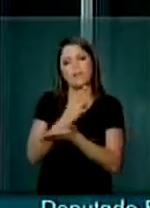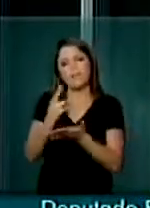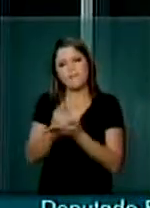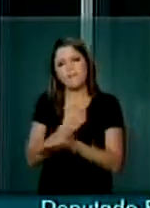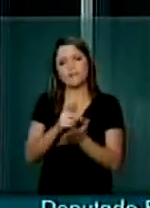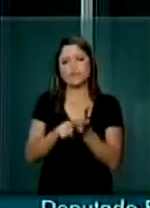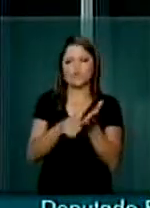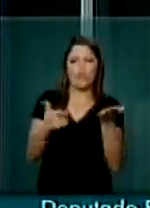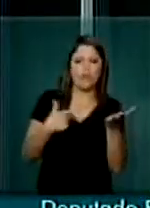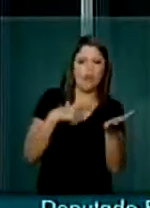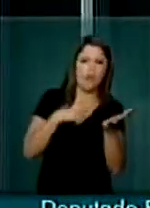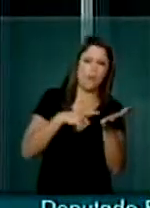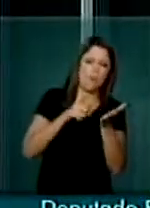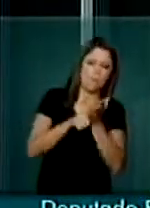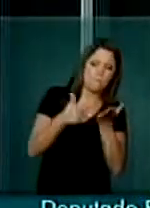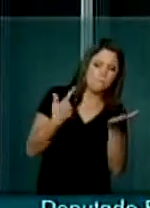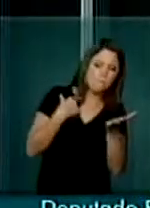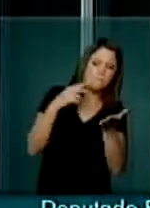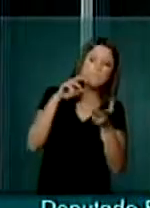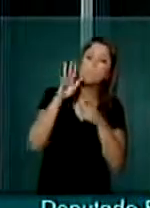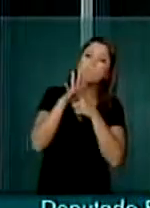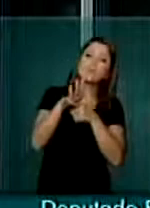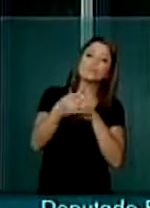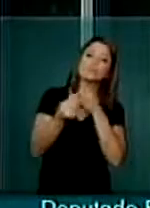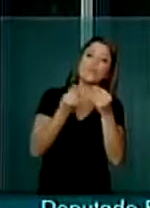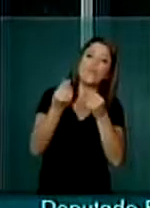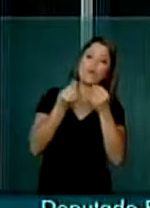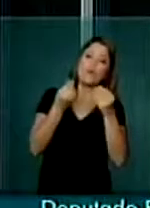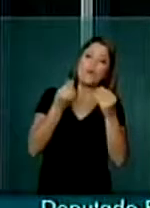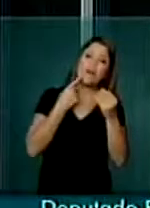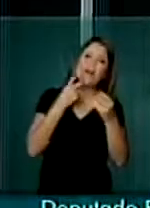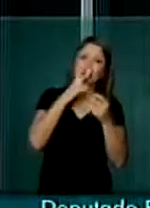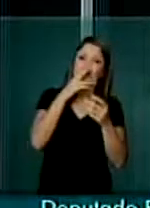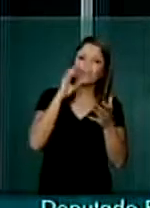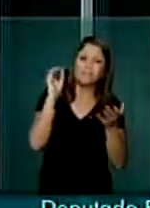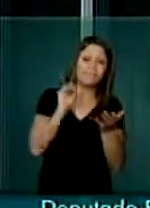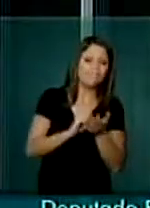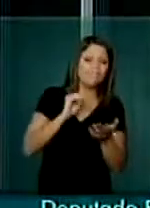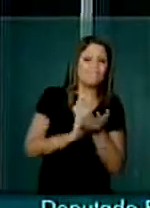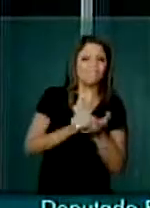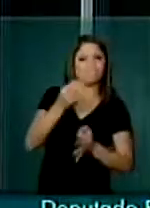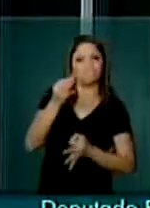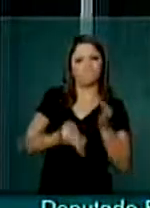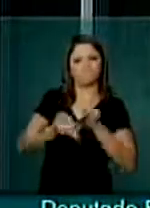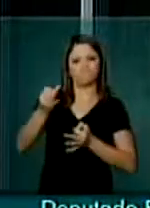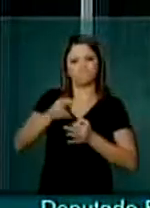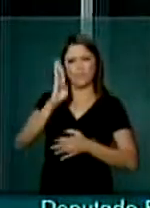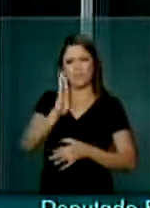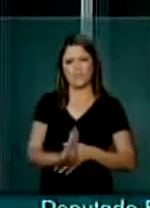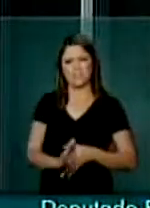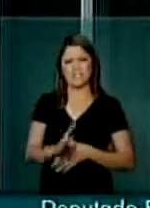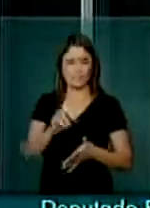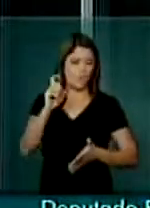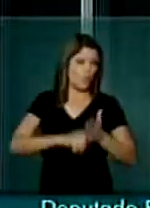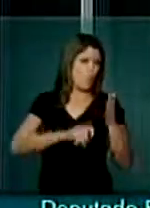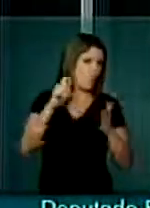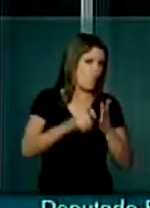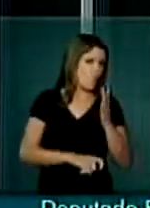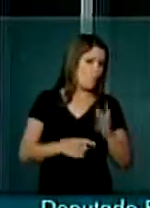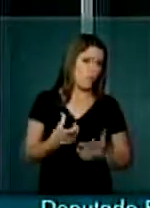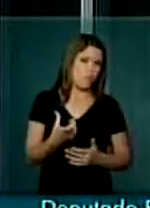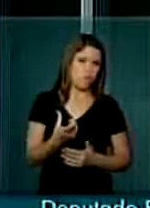nos jornais, reportagens que mostram a injustiça da cobrança de impostos no Brasil, além de uma carga elevada, a